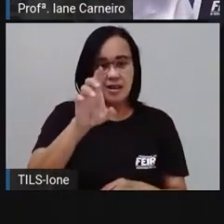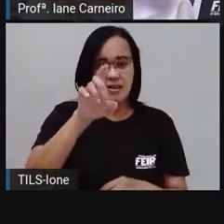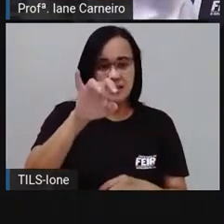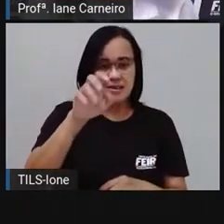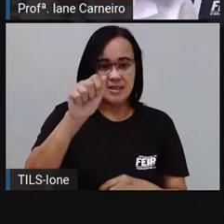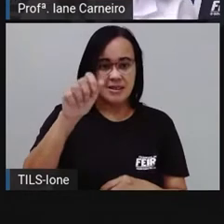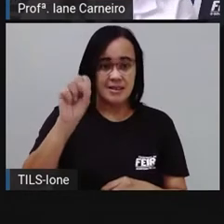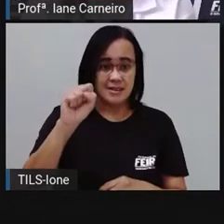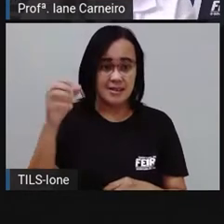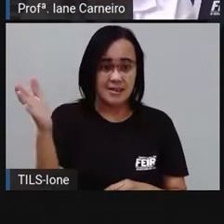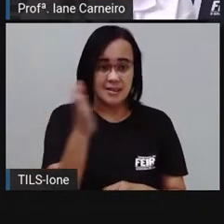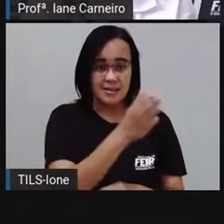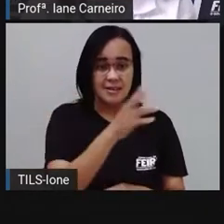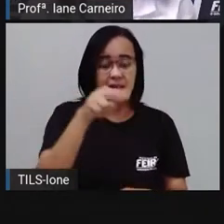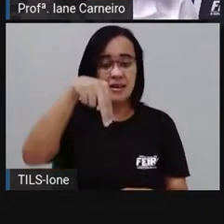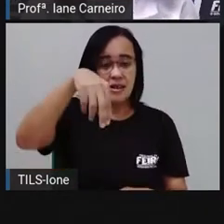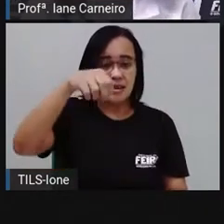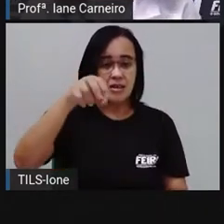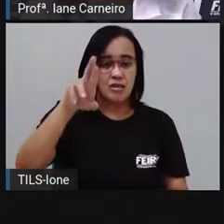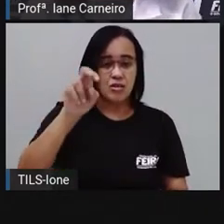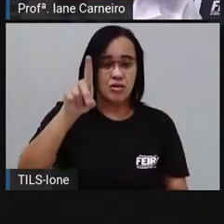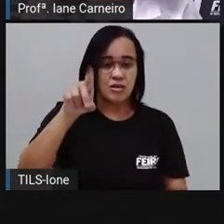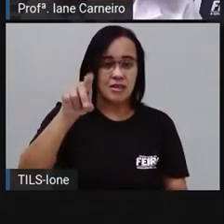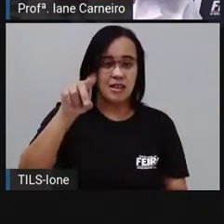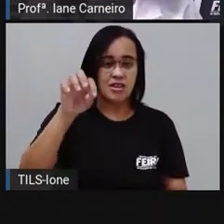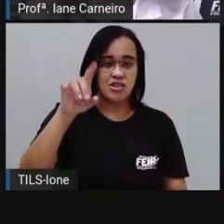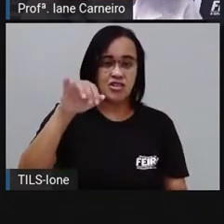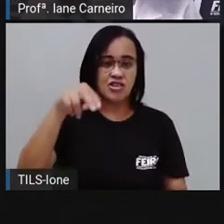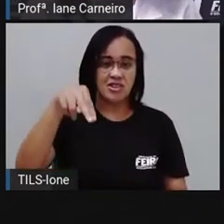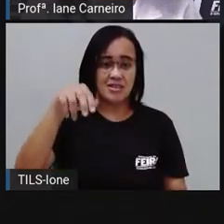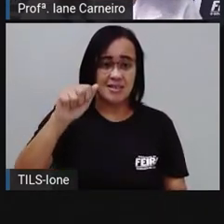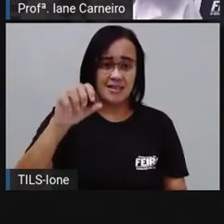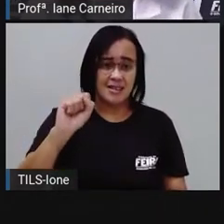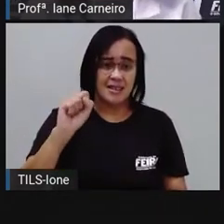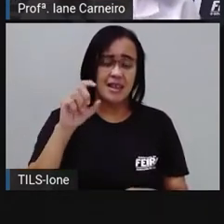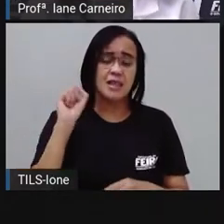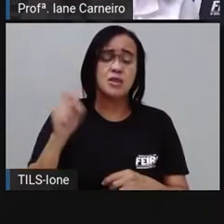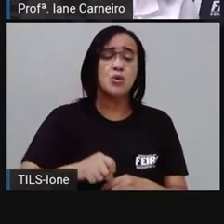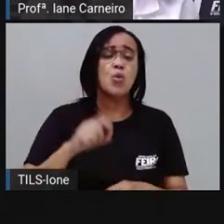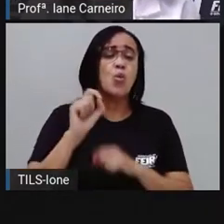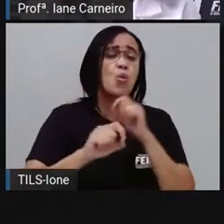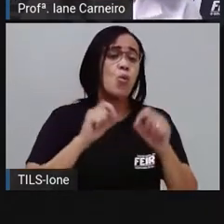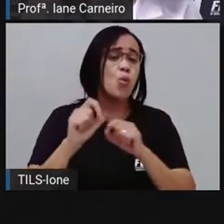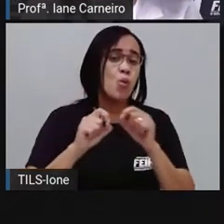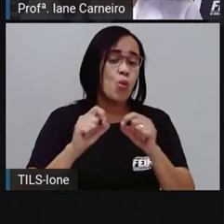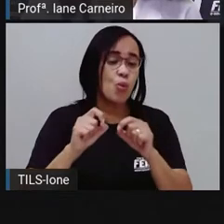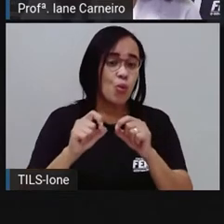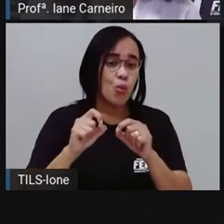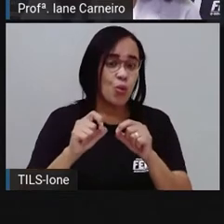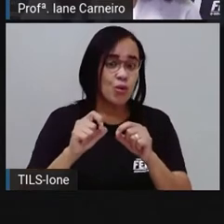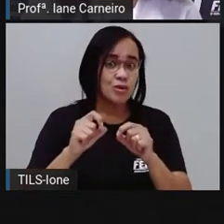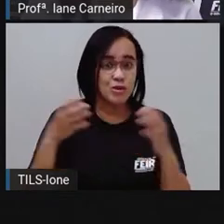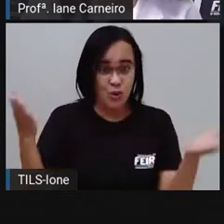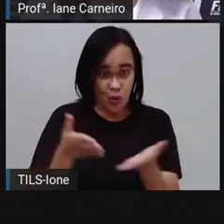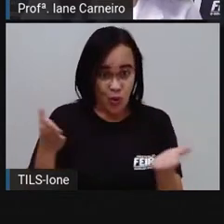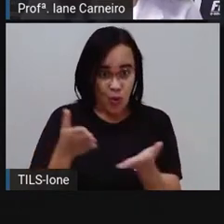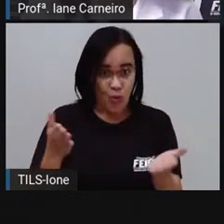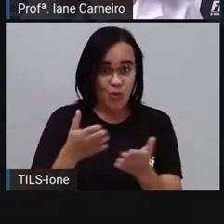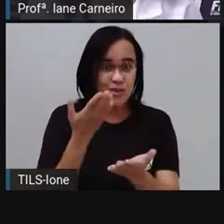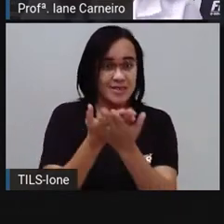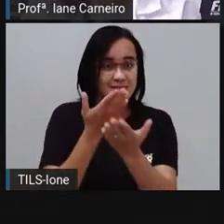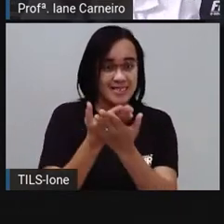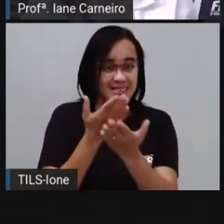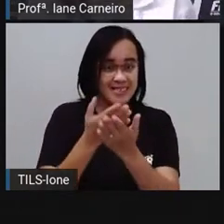hoje uma aula prática. E olha só o que a gente vai fazer em nossa aula, cuscuz! Vamos lá?